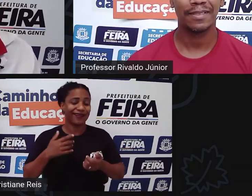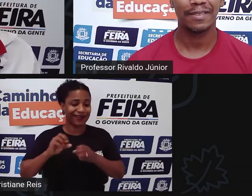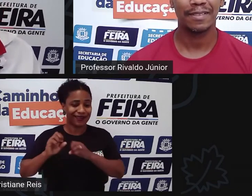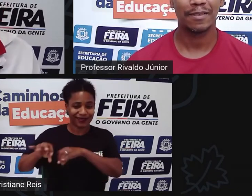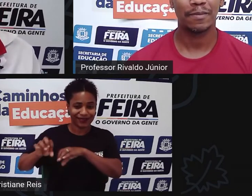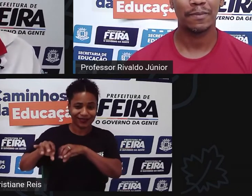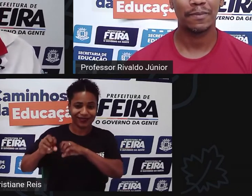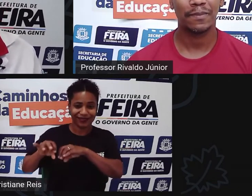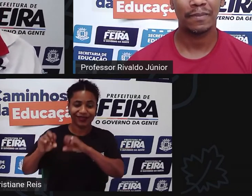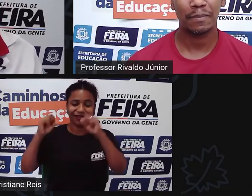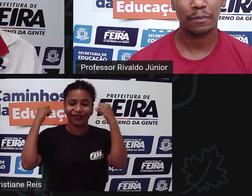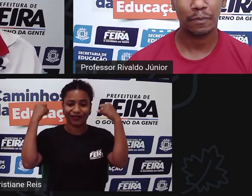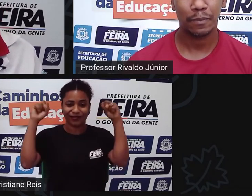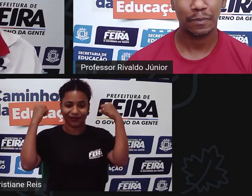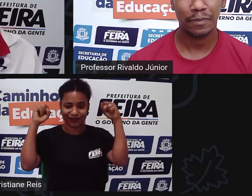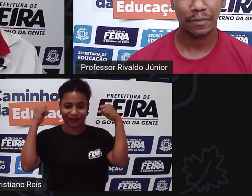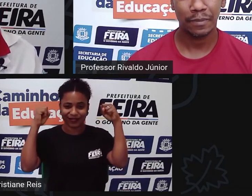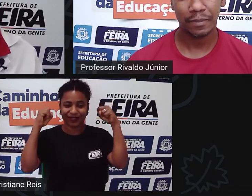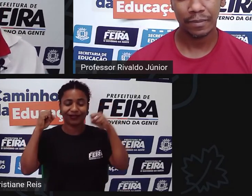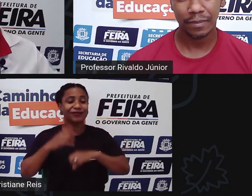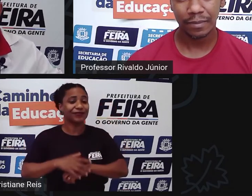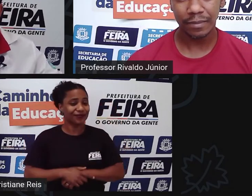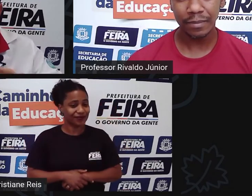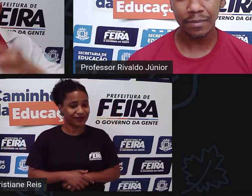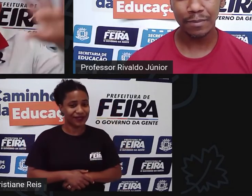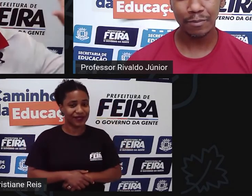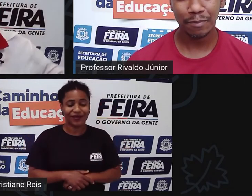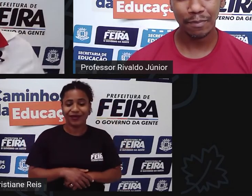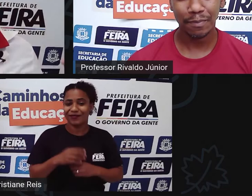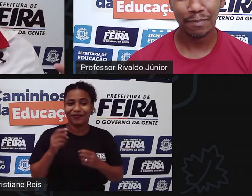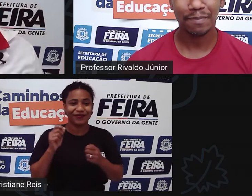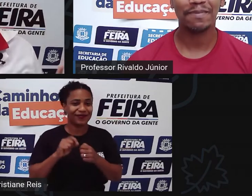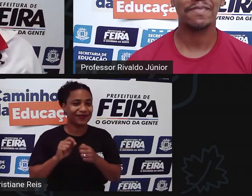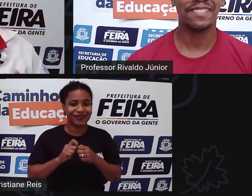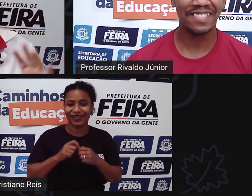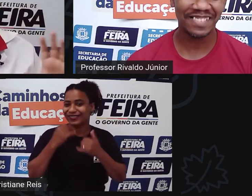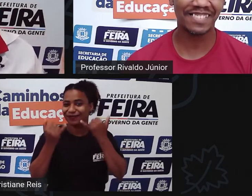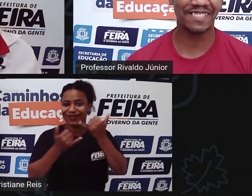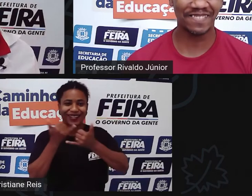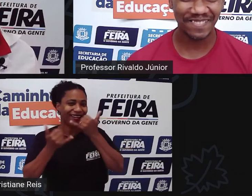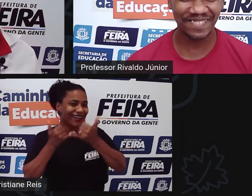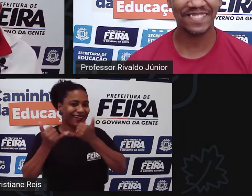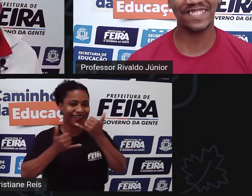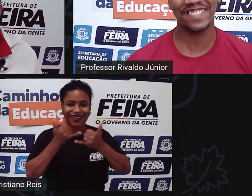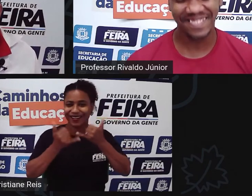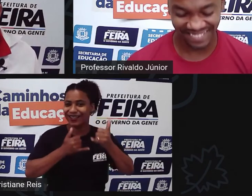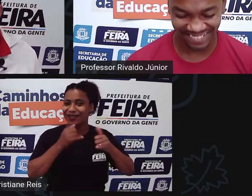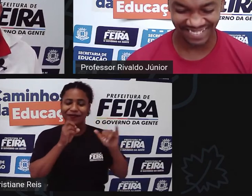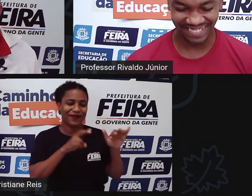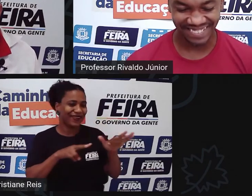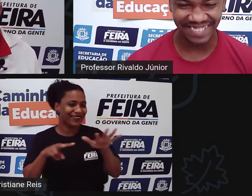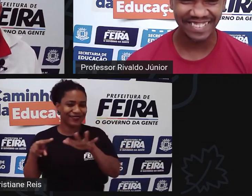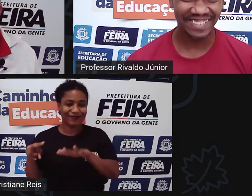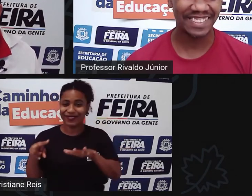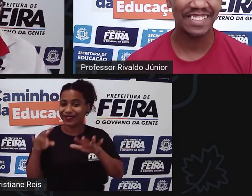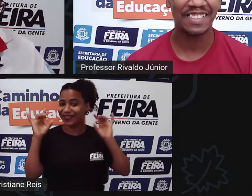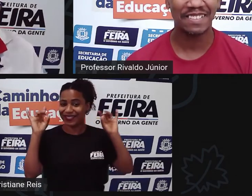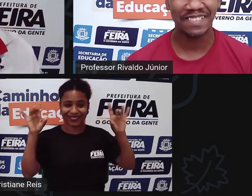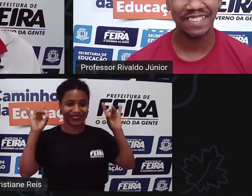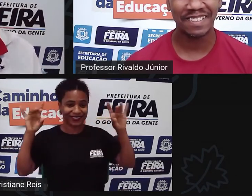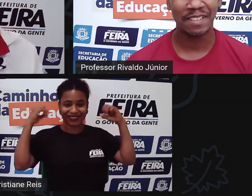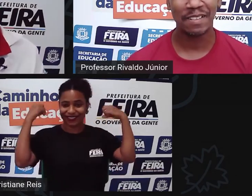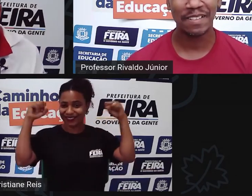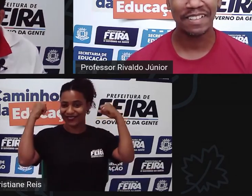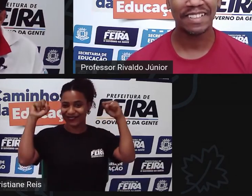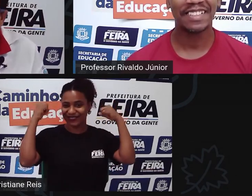muitos dos adolescentes das crianças é o momento master top da semana é aula de educação física já tem